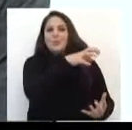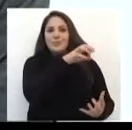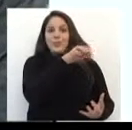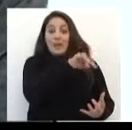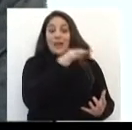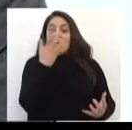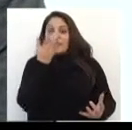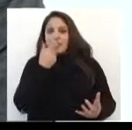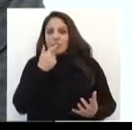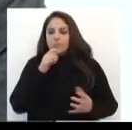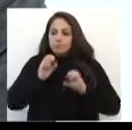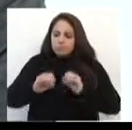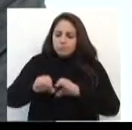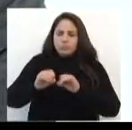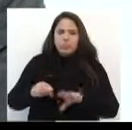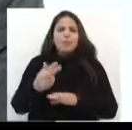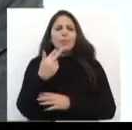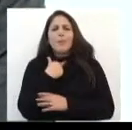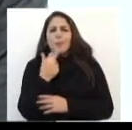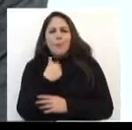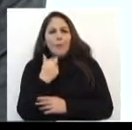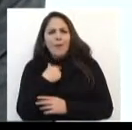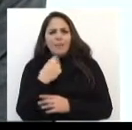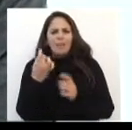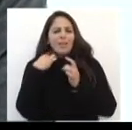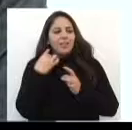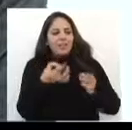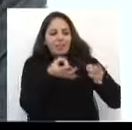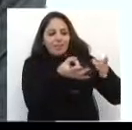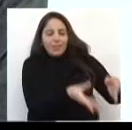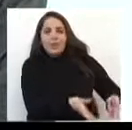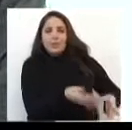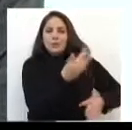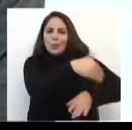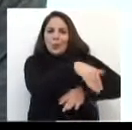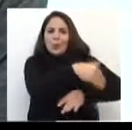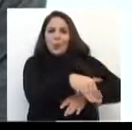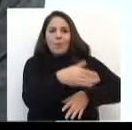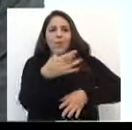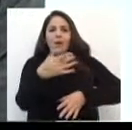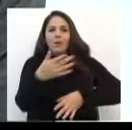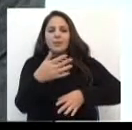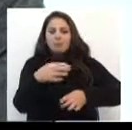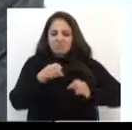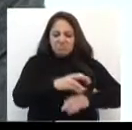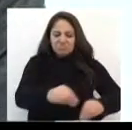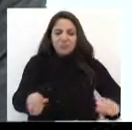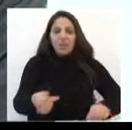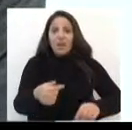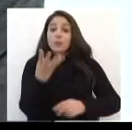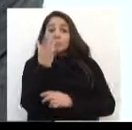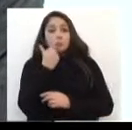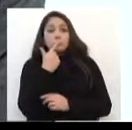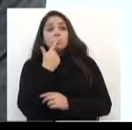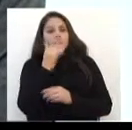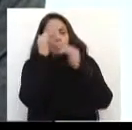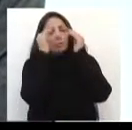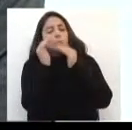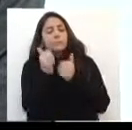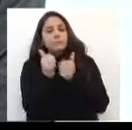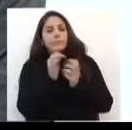ensinar para ela, pequenininha, né? Que ela não pode colocar o lixo na rua, no chão, na natureza, ela não vai colocar.